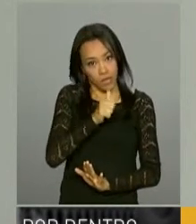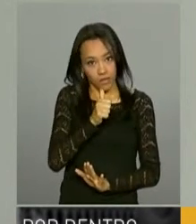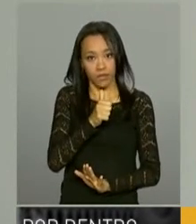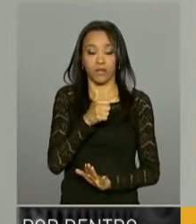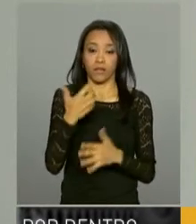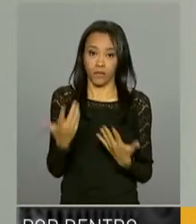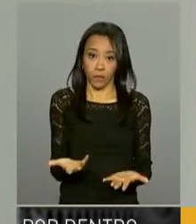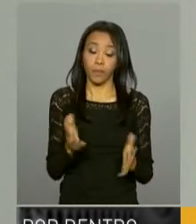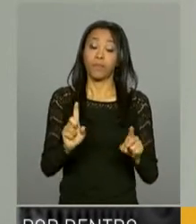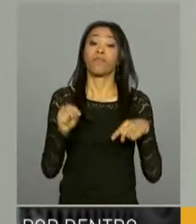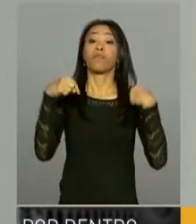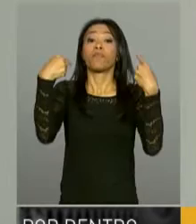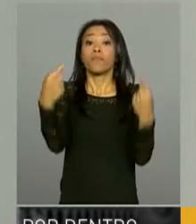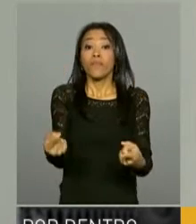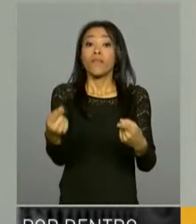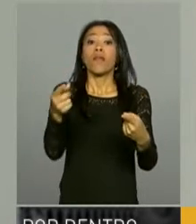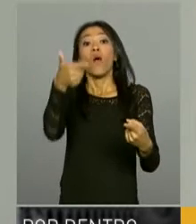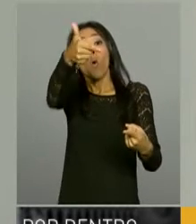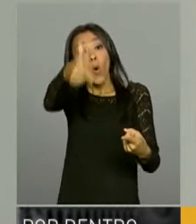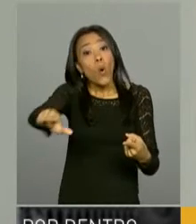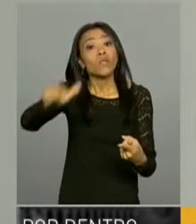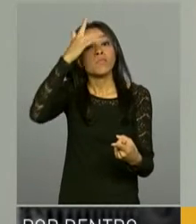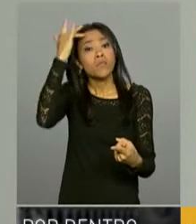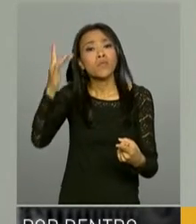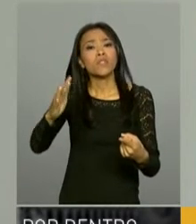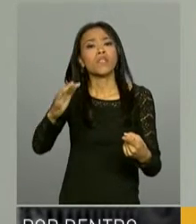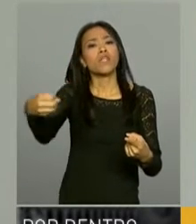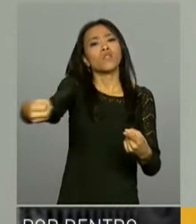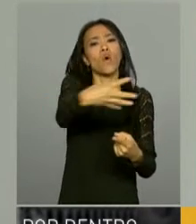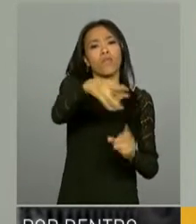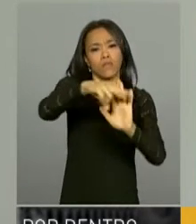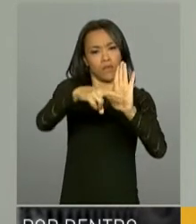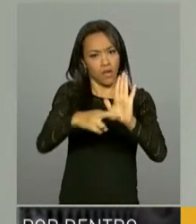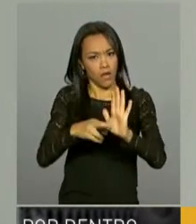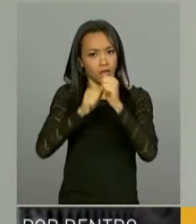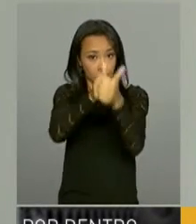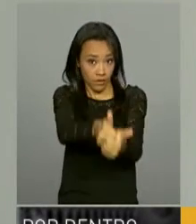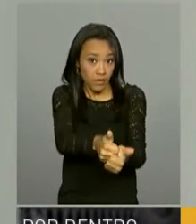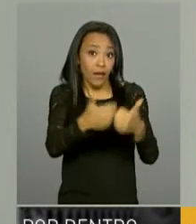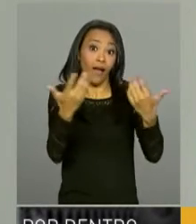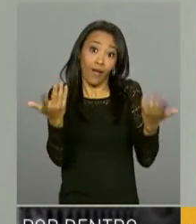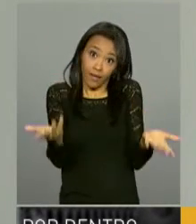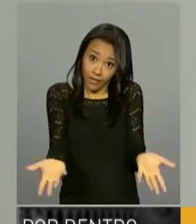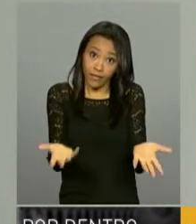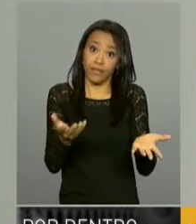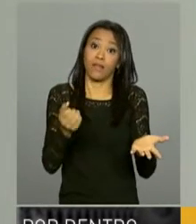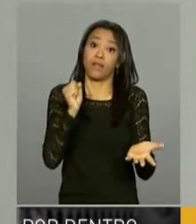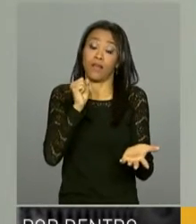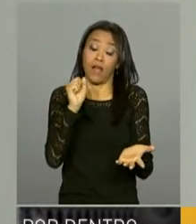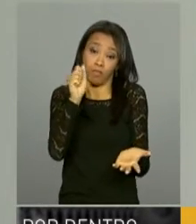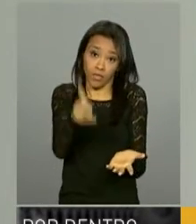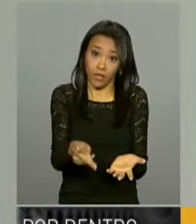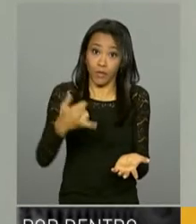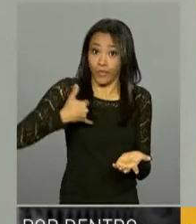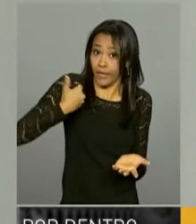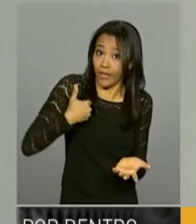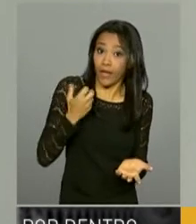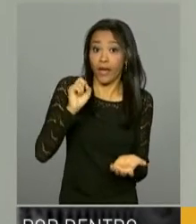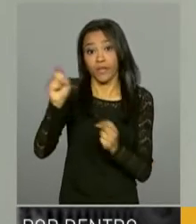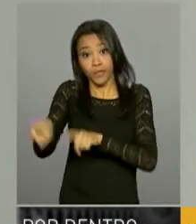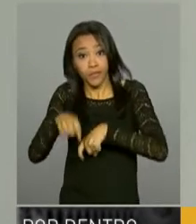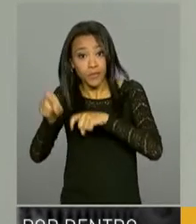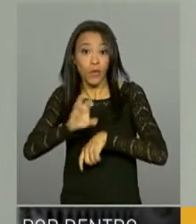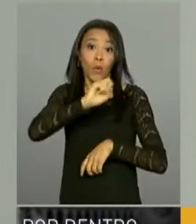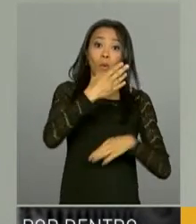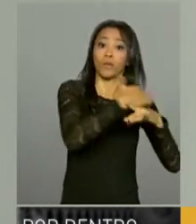Para aqueles para os quais vão se aplicar as novas regras, aí a aposentadoria por idade, seja ela urbana ou